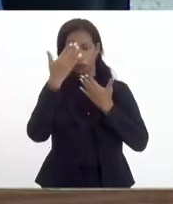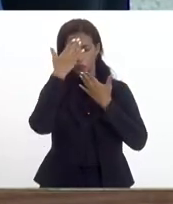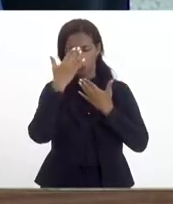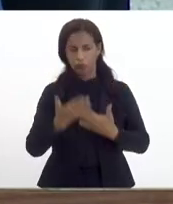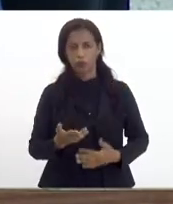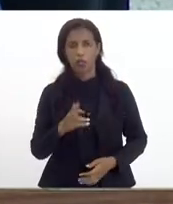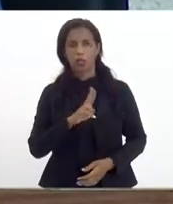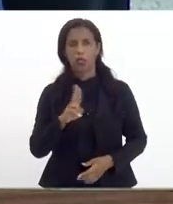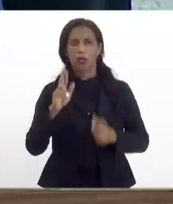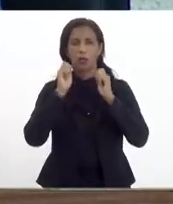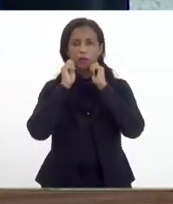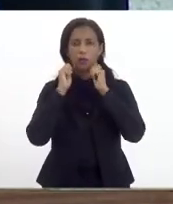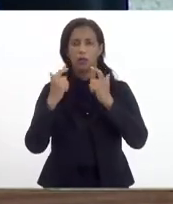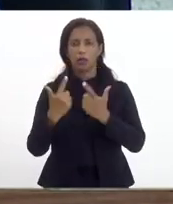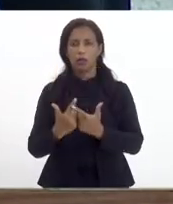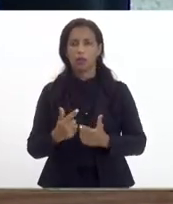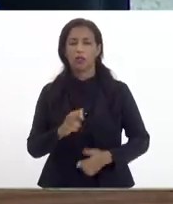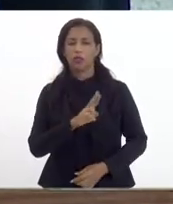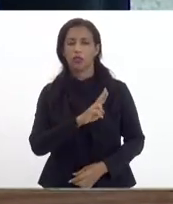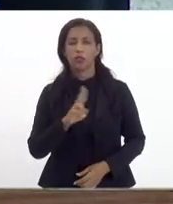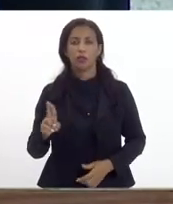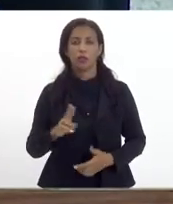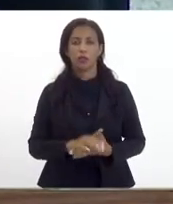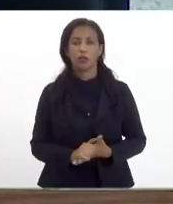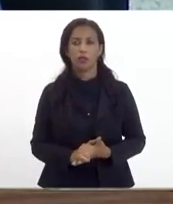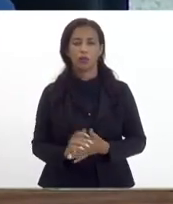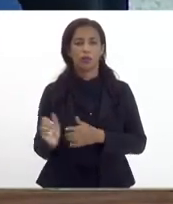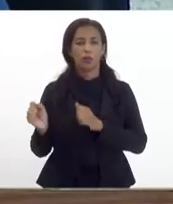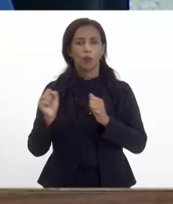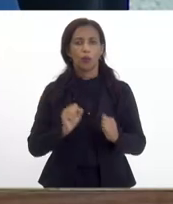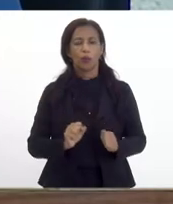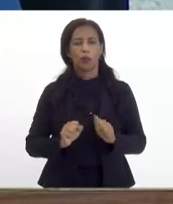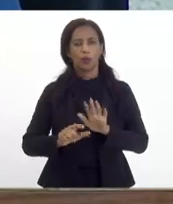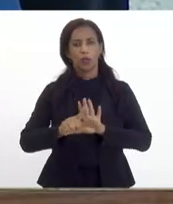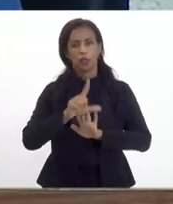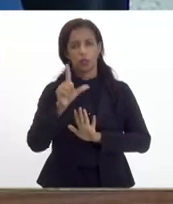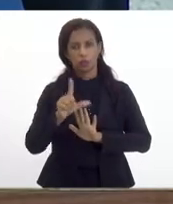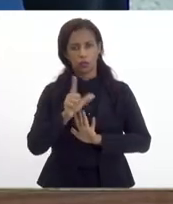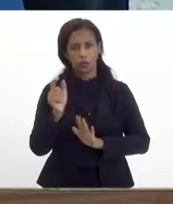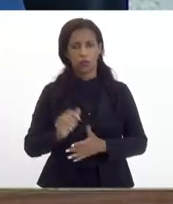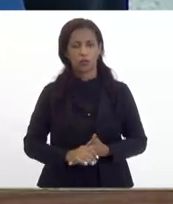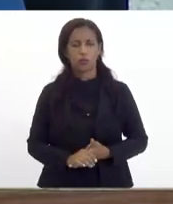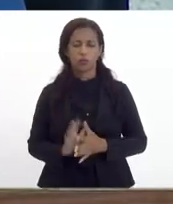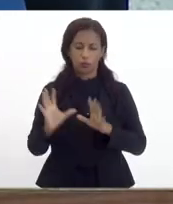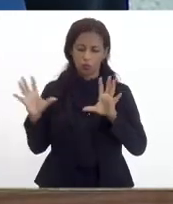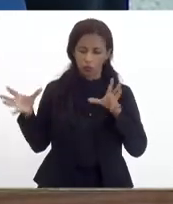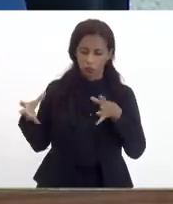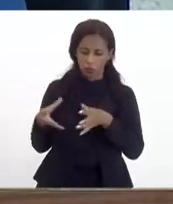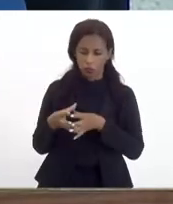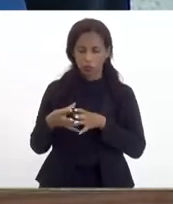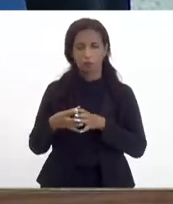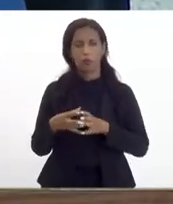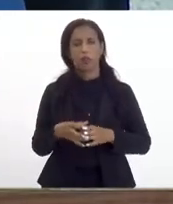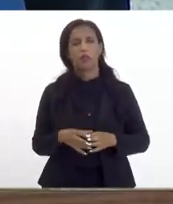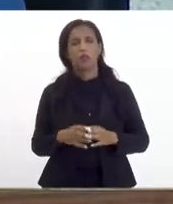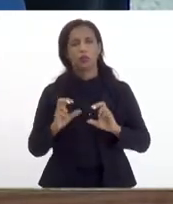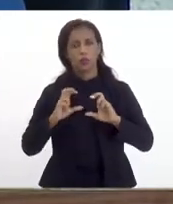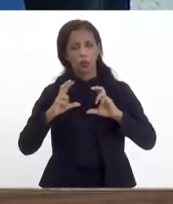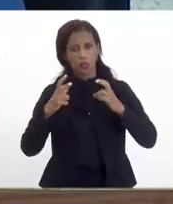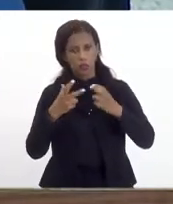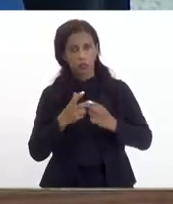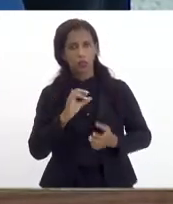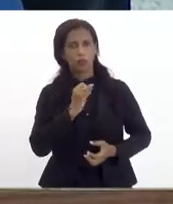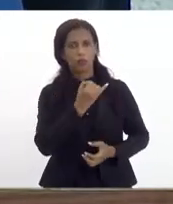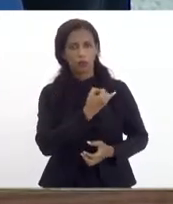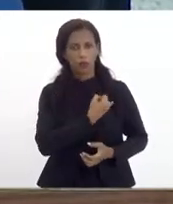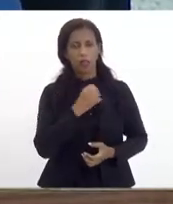obrigado em nome da Assembleia Legislativa em nome do Poder Legislativo conjuntamente com as câmaras aqui de Itaguaí